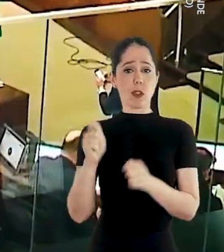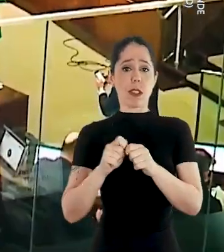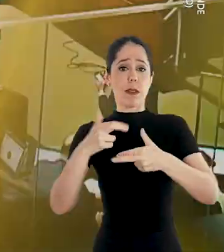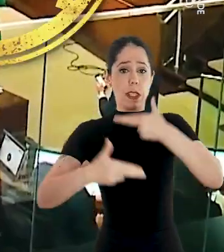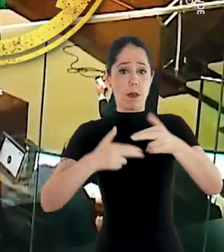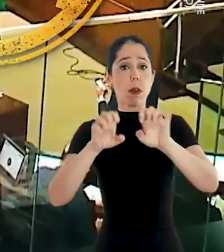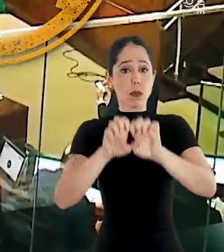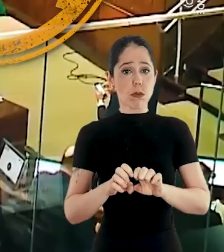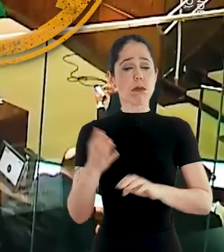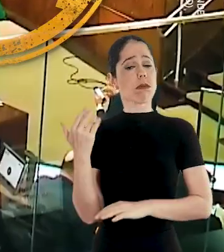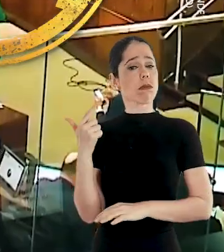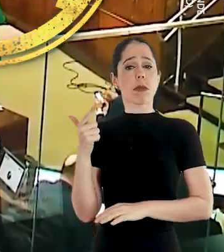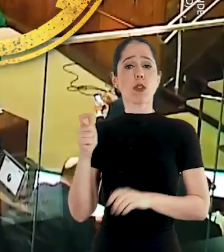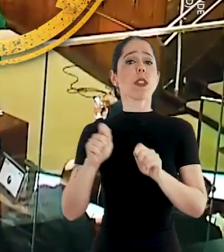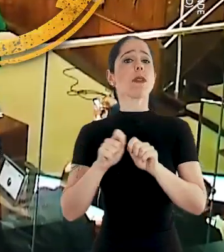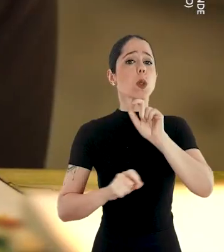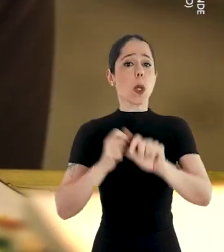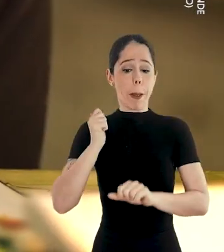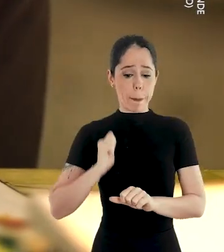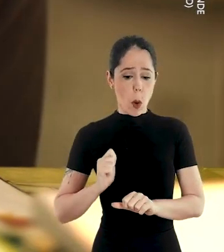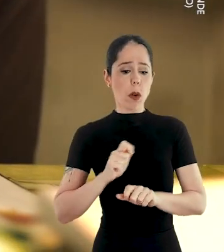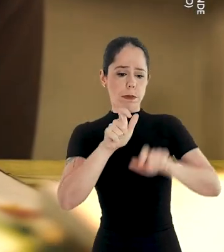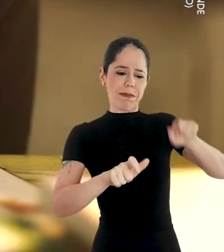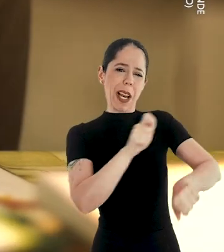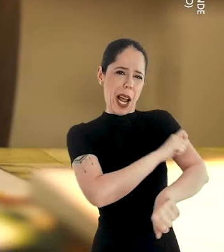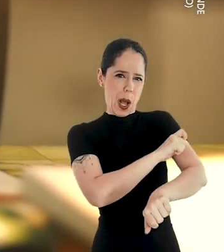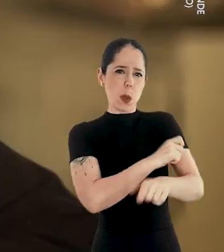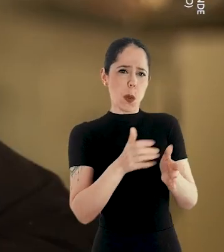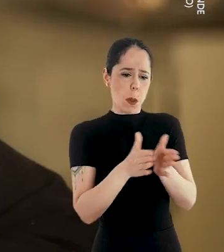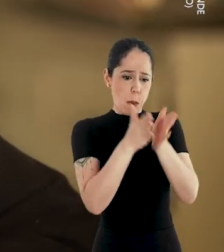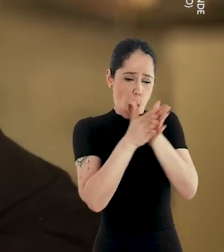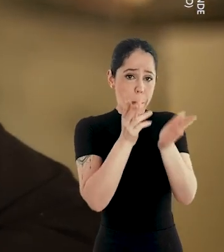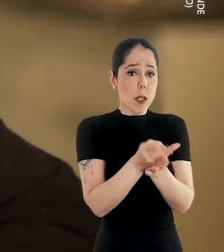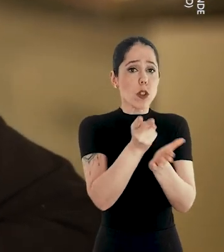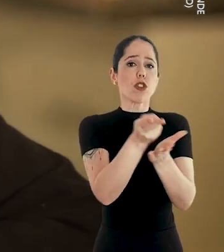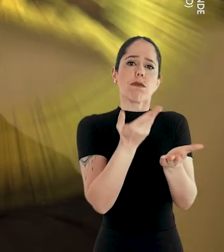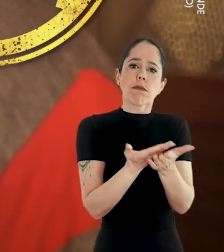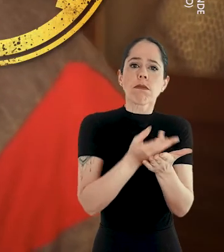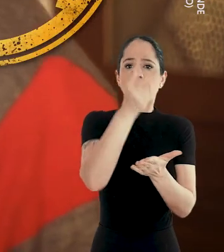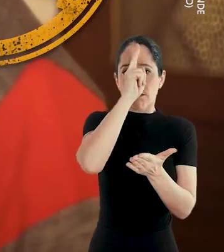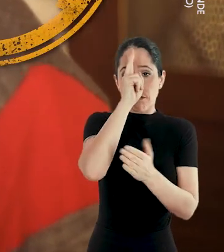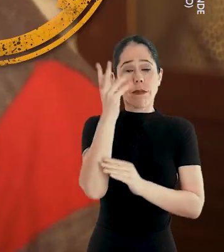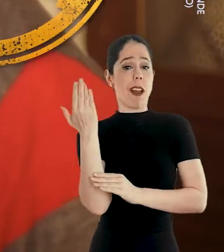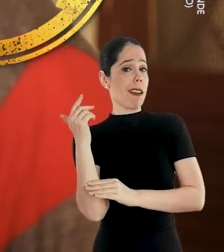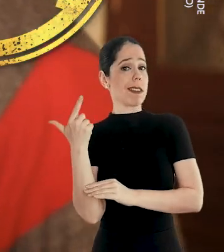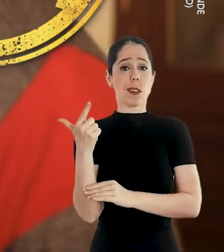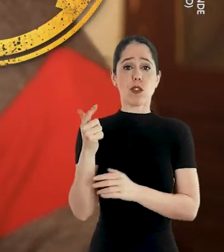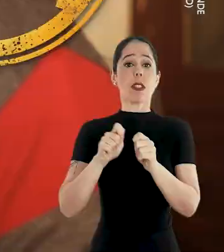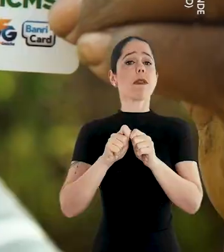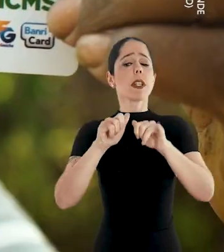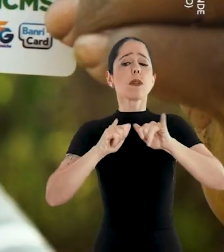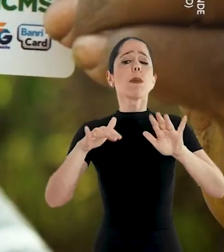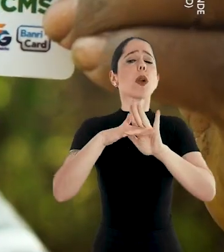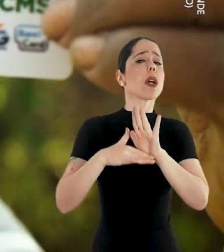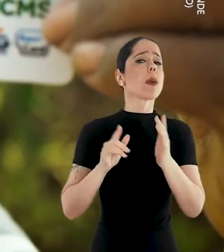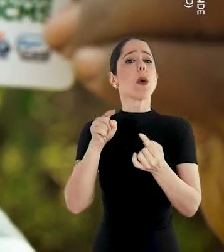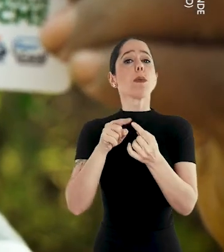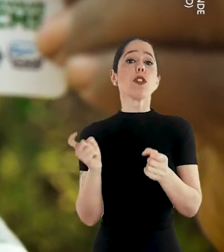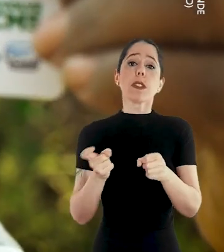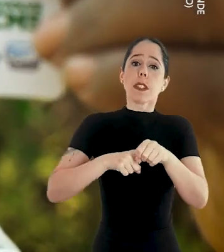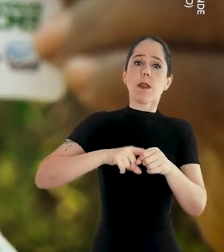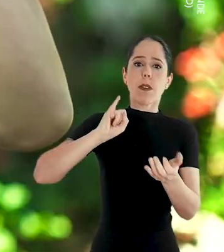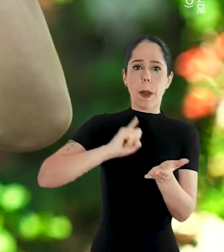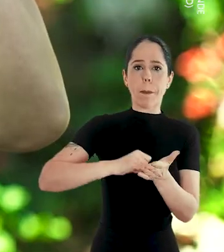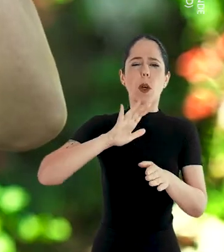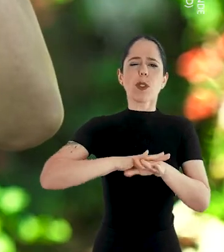estruturantes. Antes não tinha. Fizemos bolsa para manter estudantes carentes no ensino médio. Antes não tinha. Fizemos um programa para